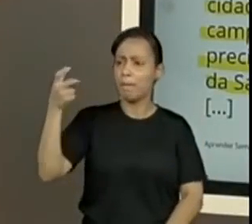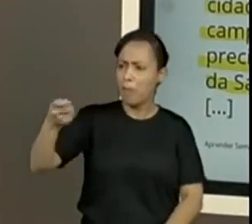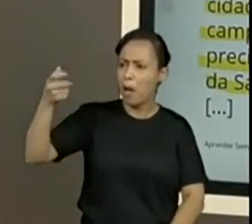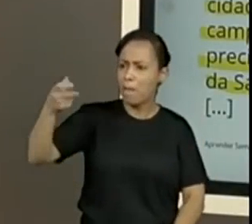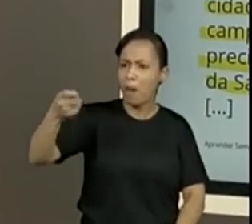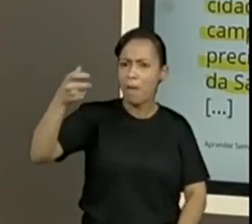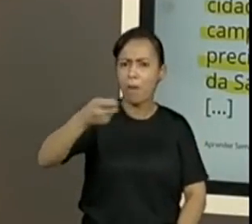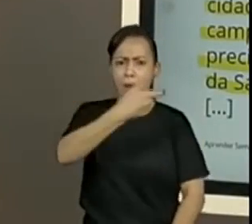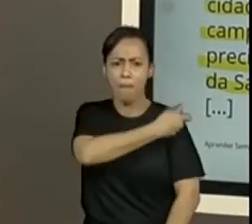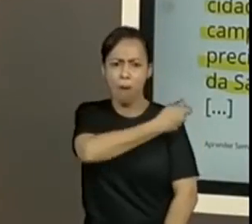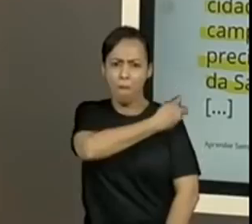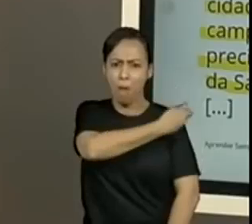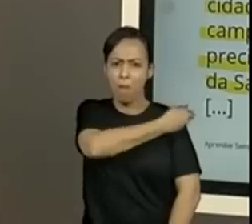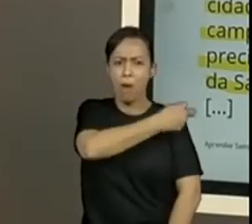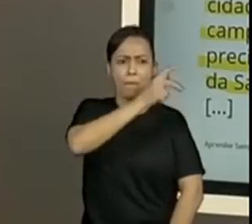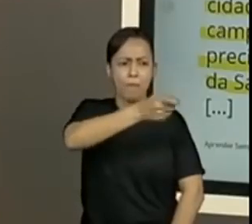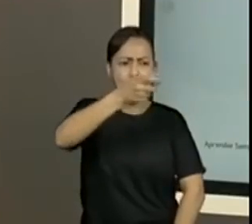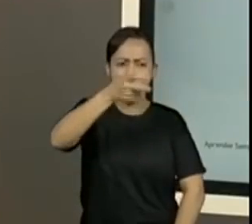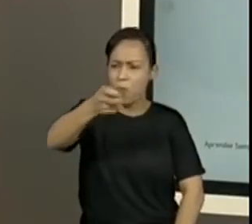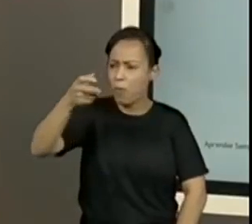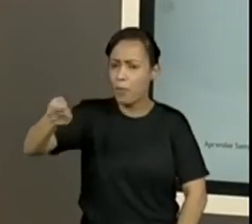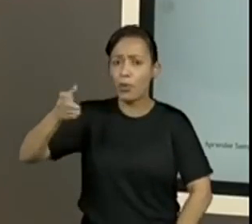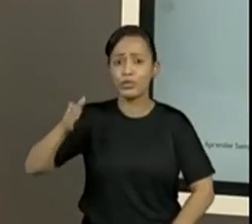Olha só. Mas vamos descobrir o que mais tem?